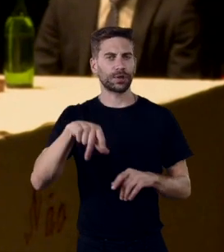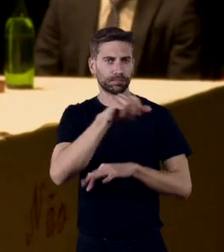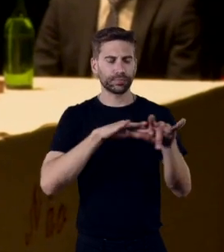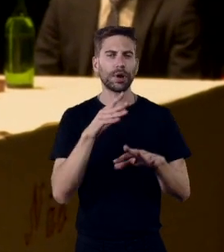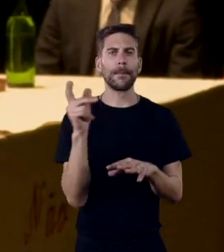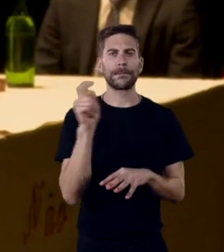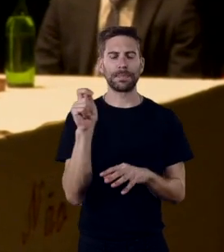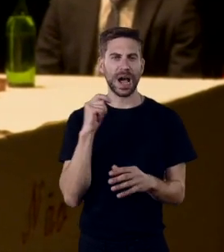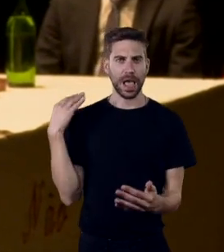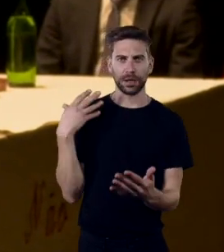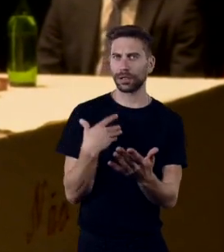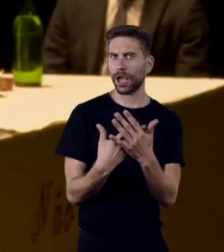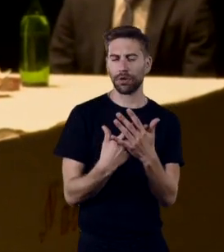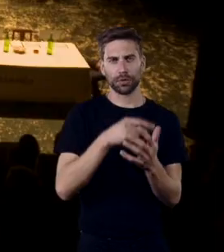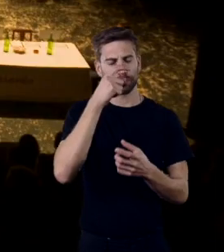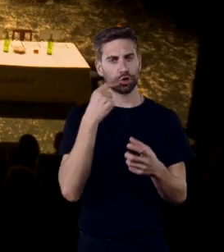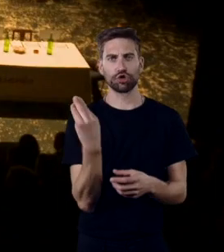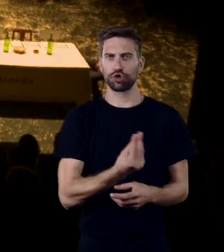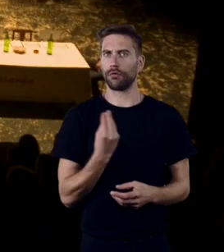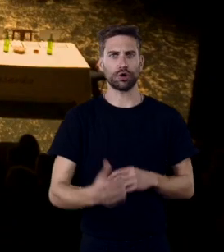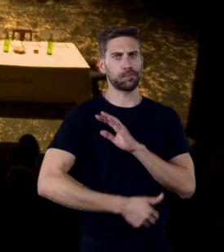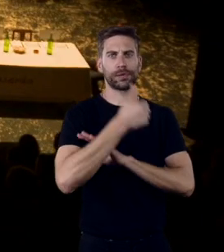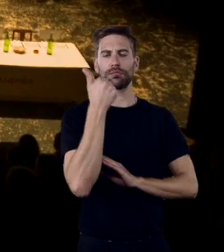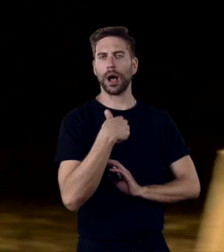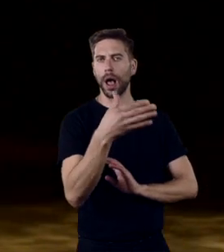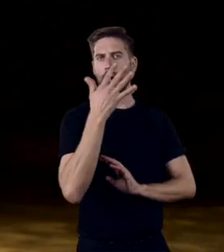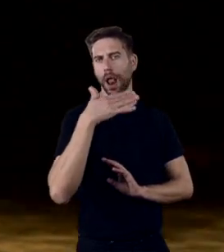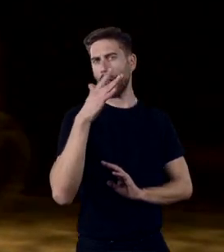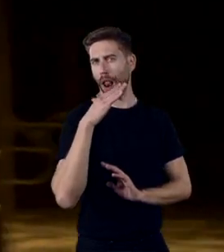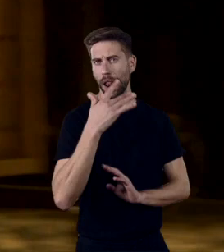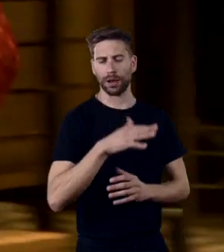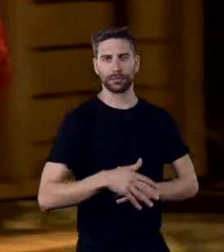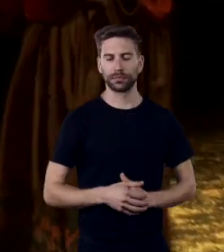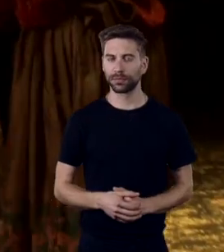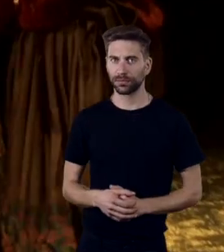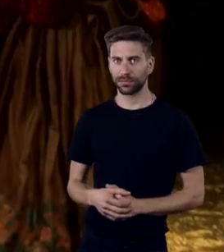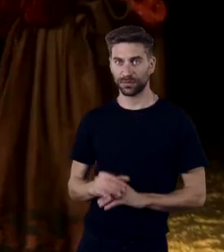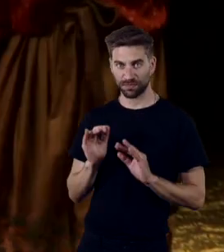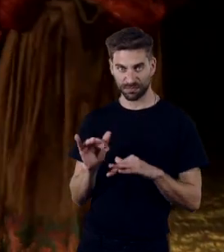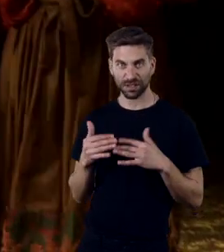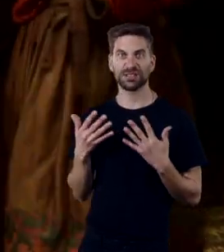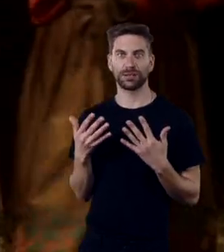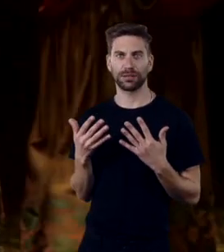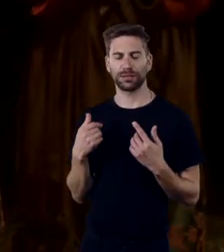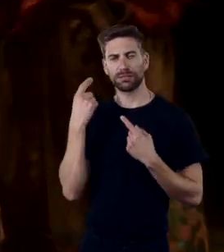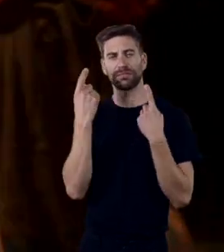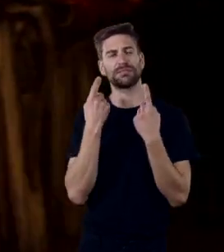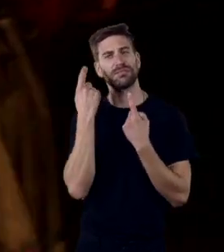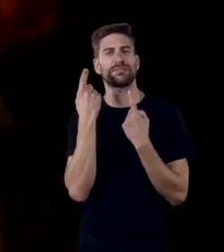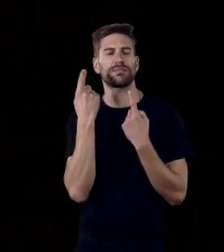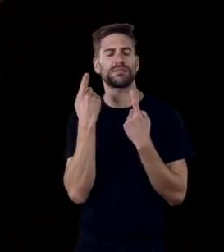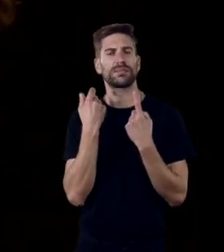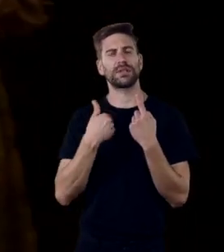melhor nestes últimos meses, cantando e rindo. Confesso, no início, ainda pensei que saudades, tinha